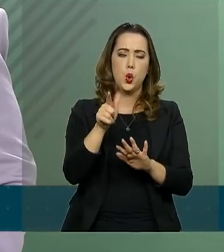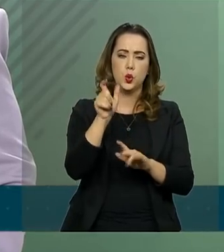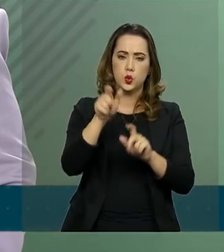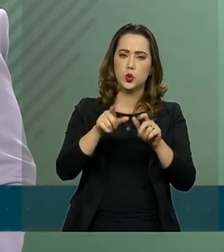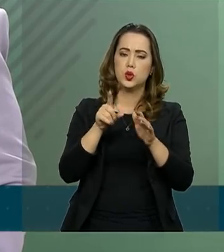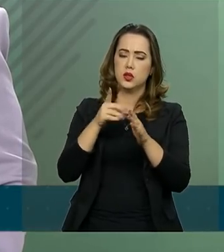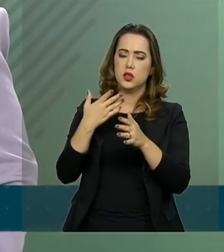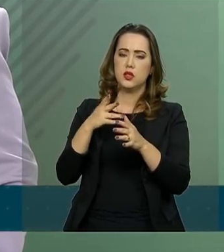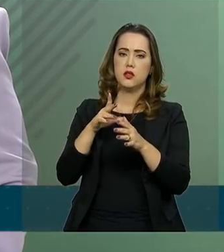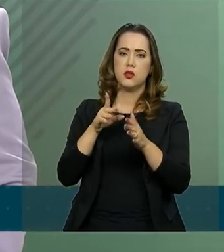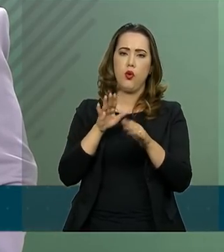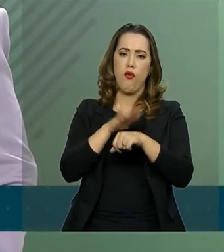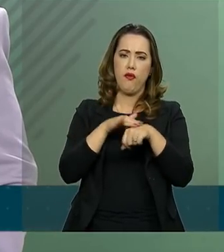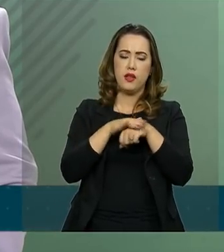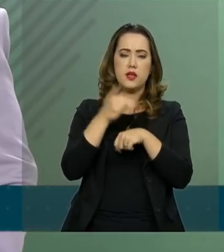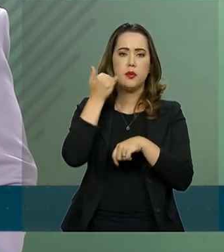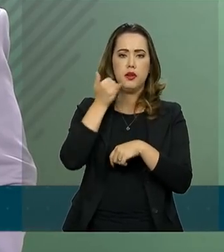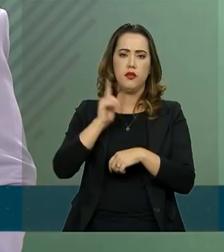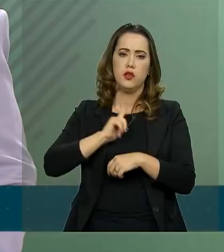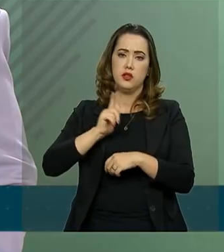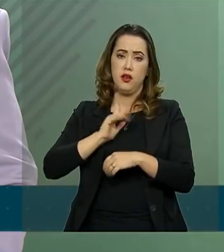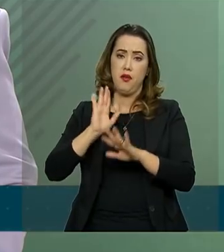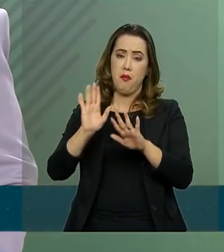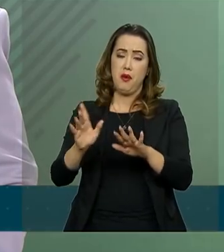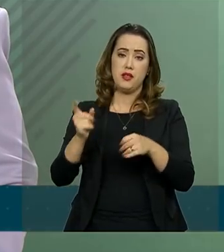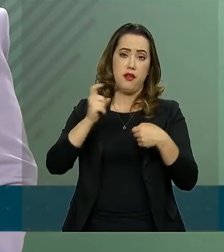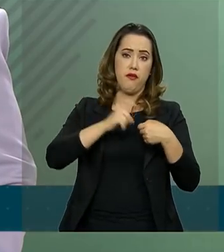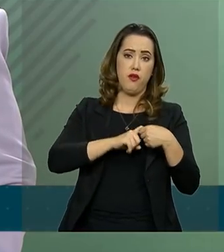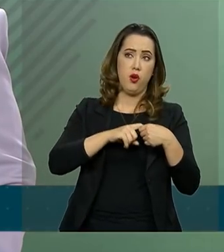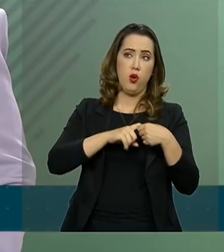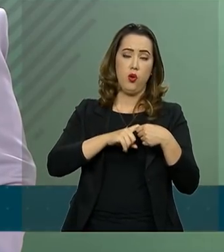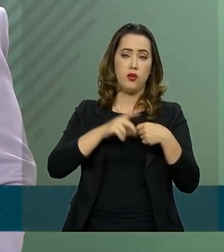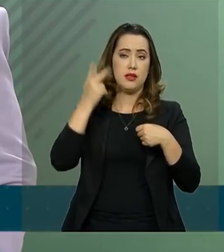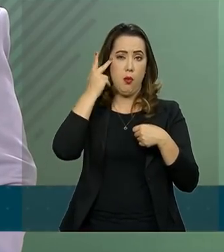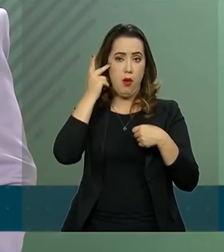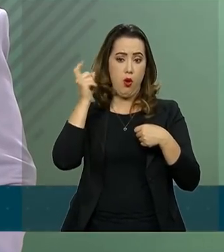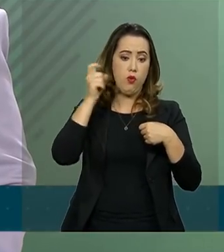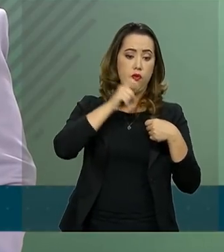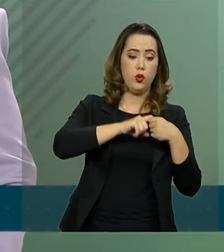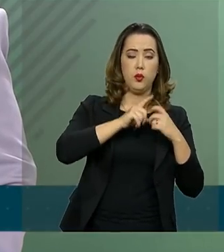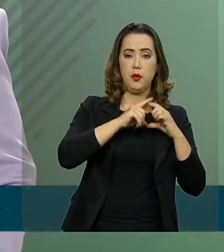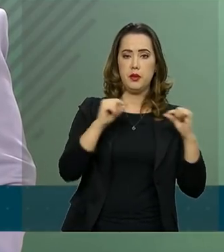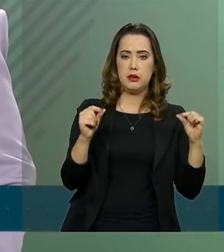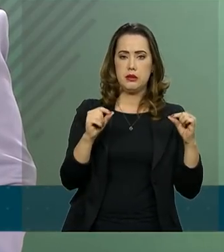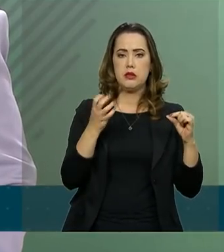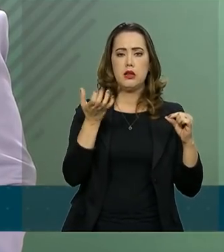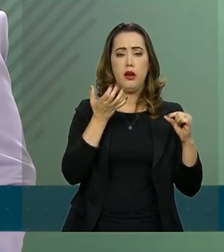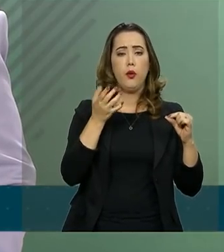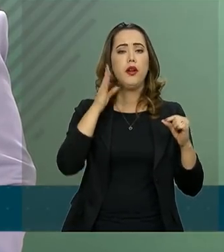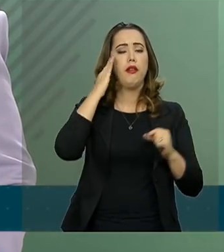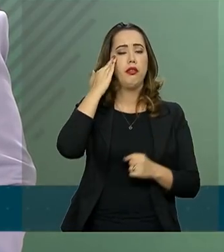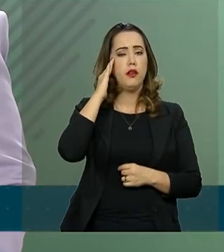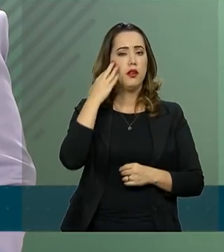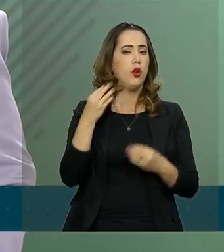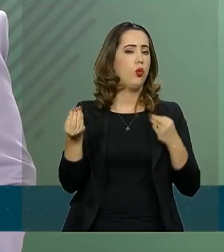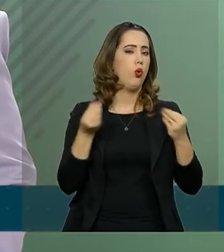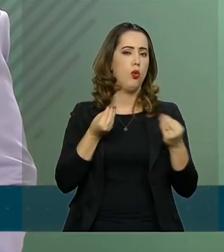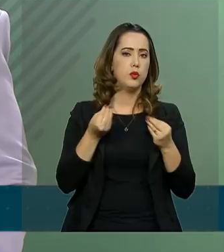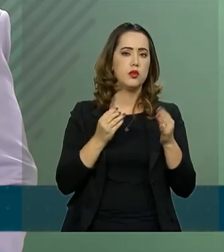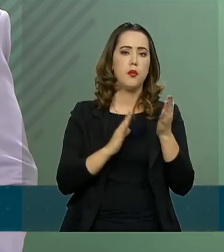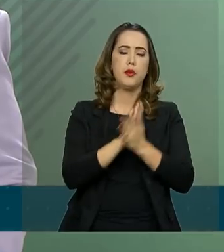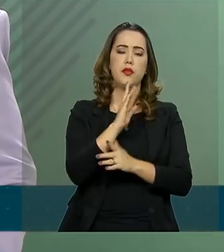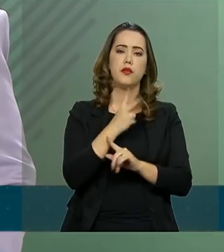Então, o foco do presidente no retorno de São Paulo foi entender essas questões relativas à